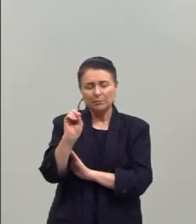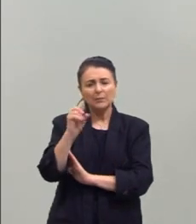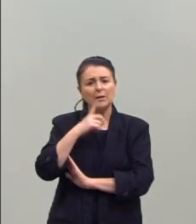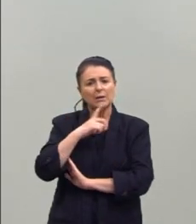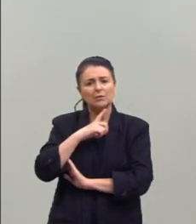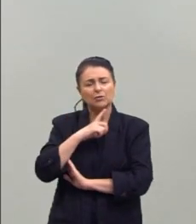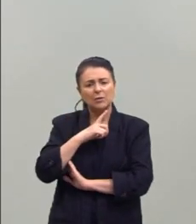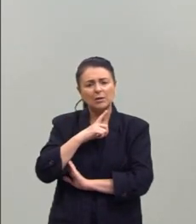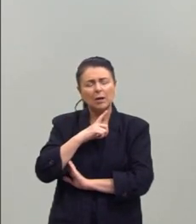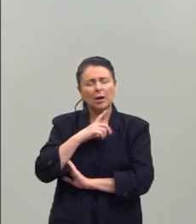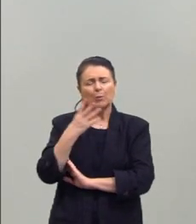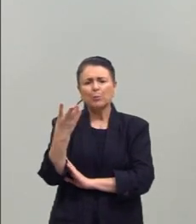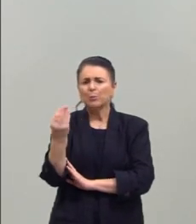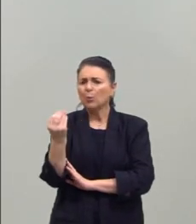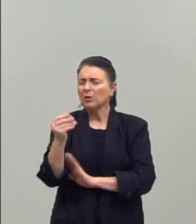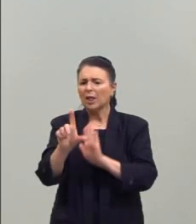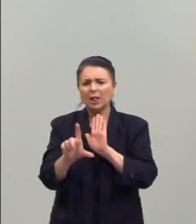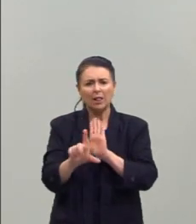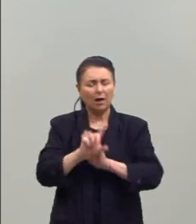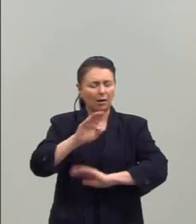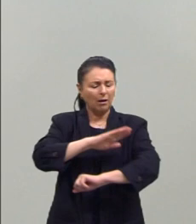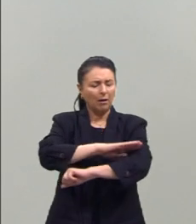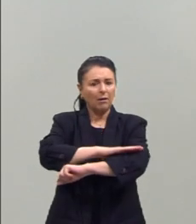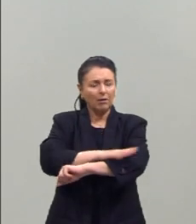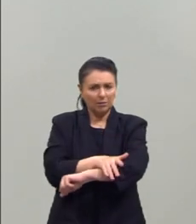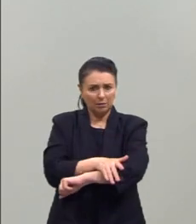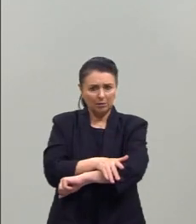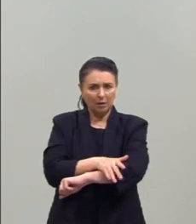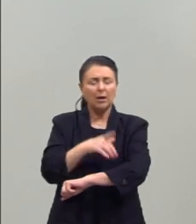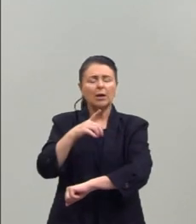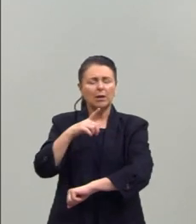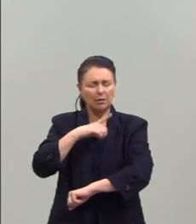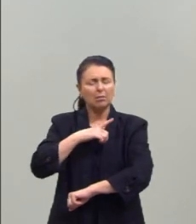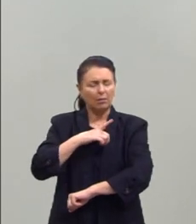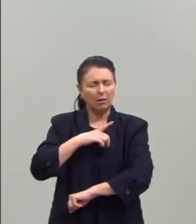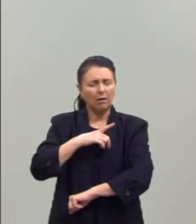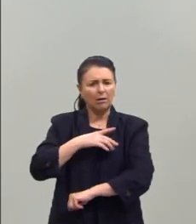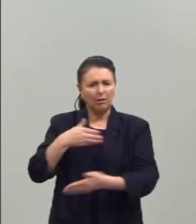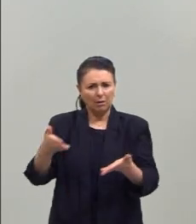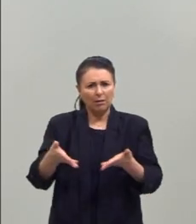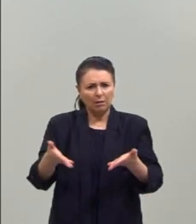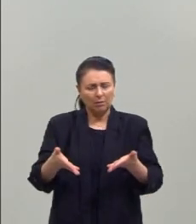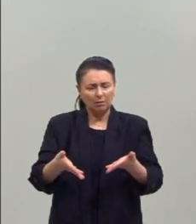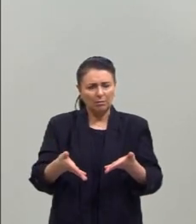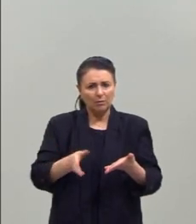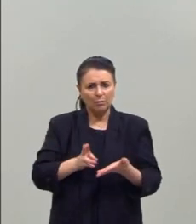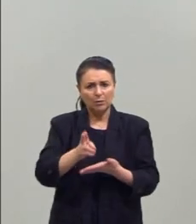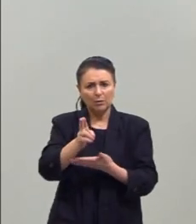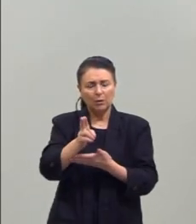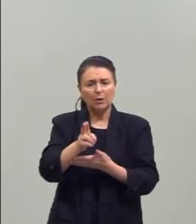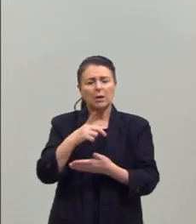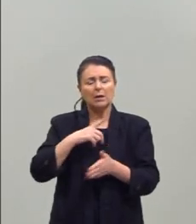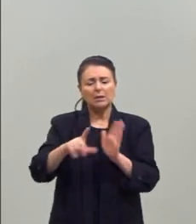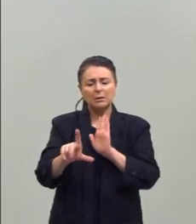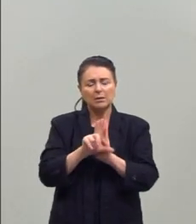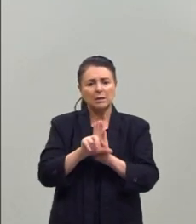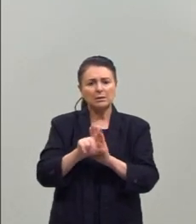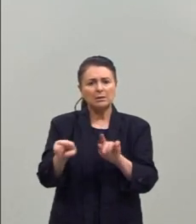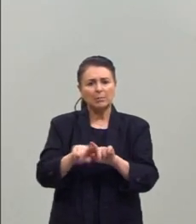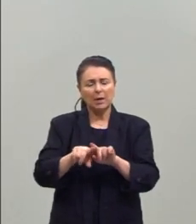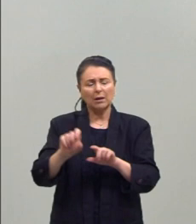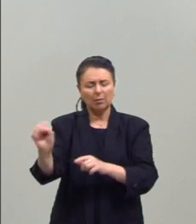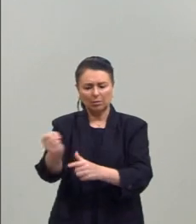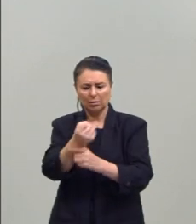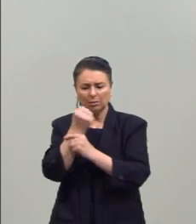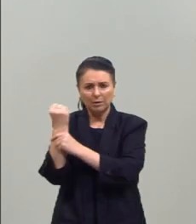existiam muitas leis racistas, e infelizmente ainda tem muito racismo nas nossas instituições, e essas leis também defendiam